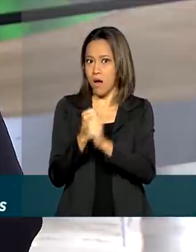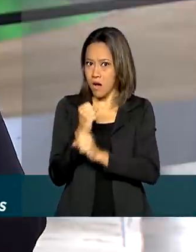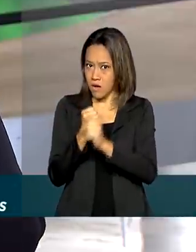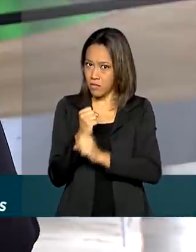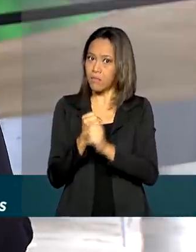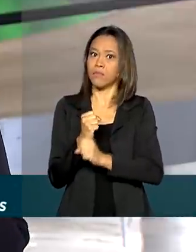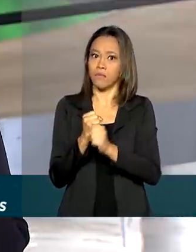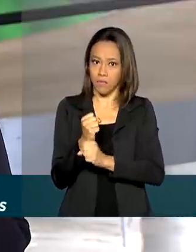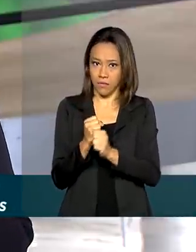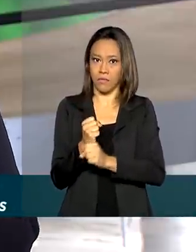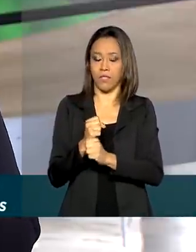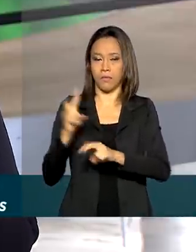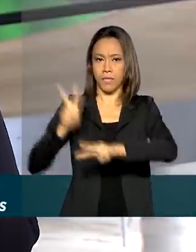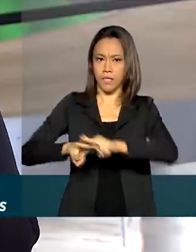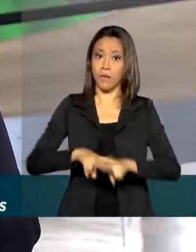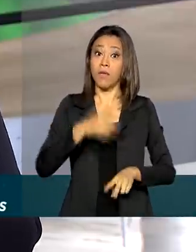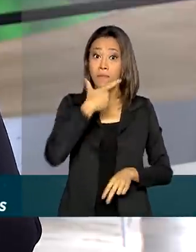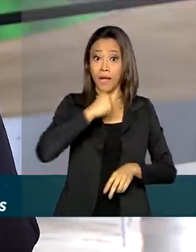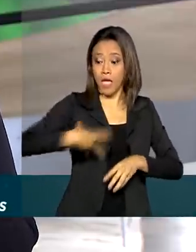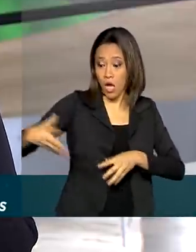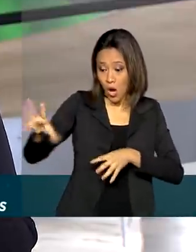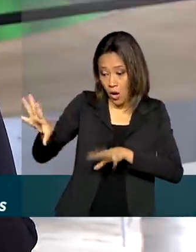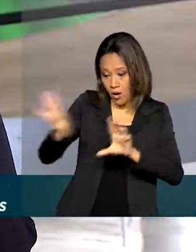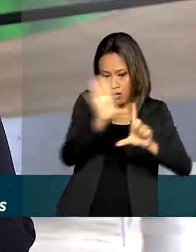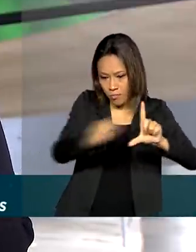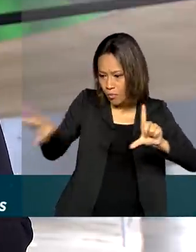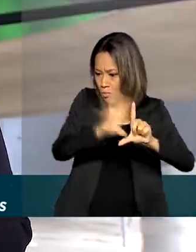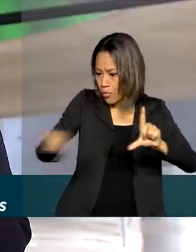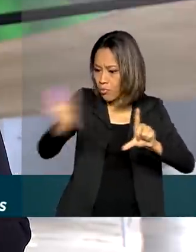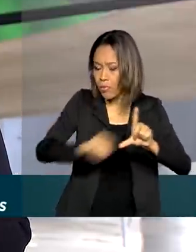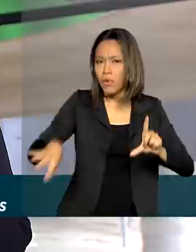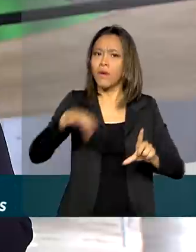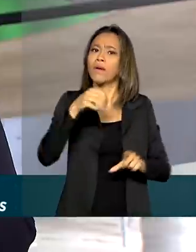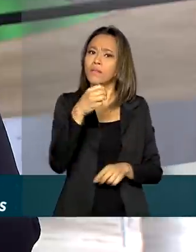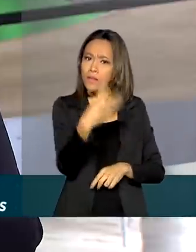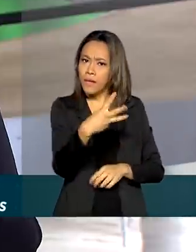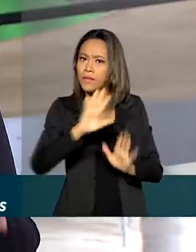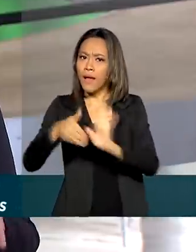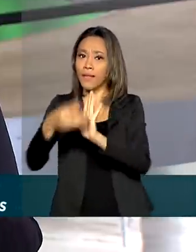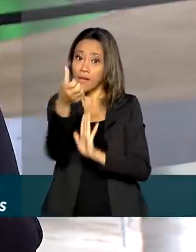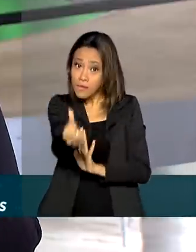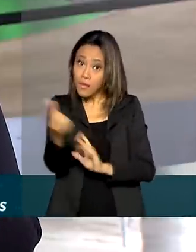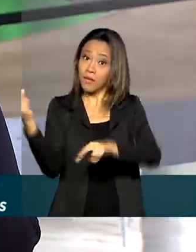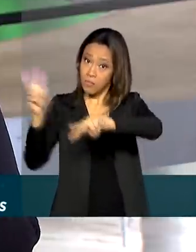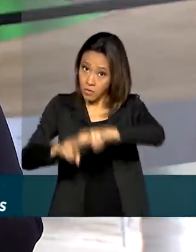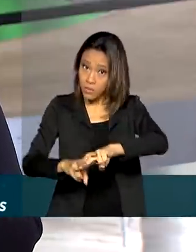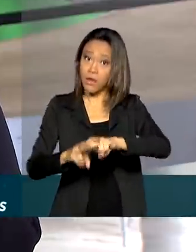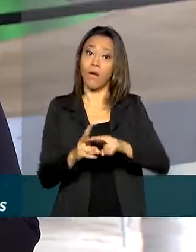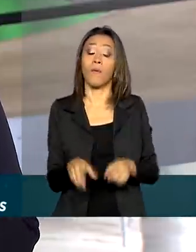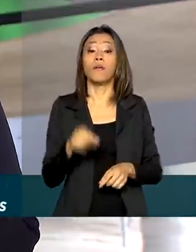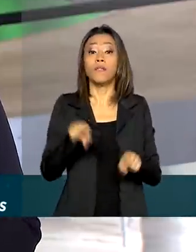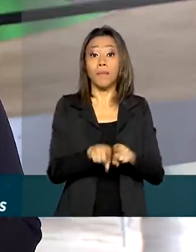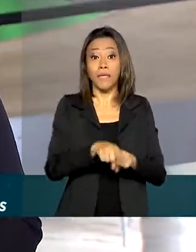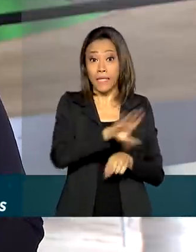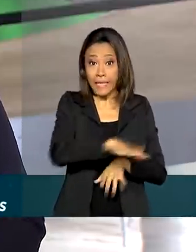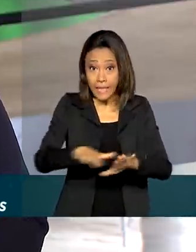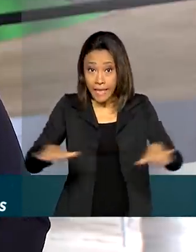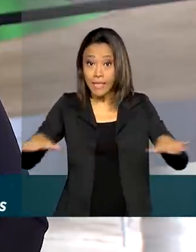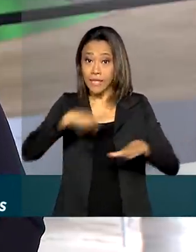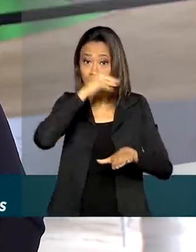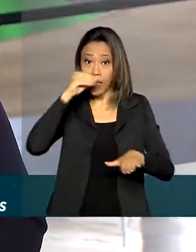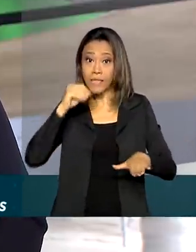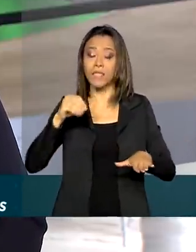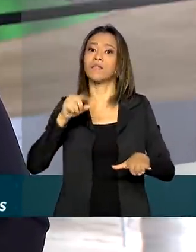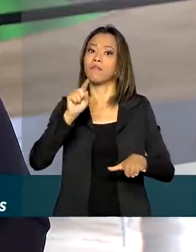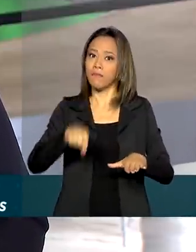de 3 a 6 anos de prisão. E para quem produz conteúdos relacionados à exploração sexual de crianças e adolescentes, a pena varia de 4